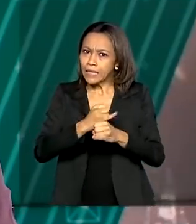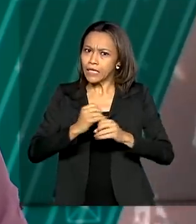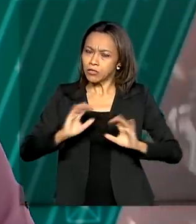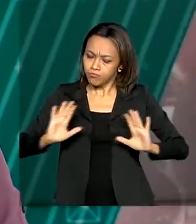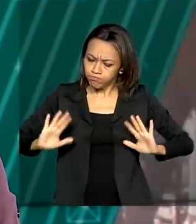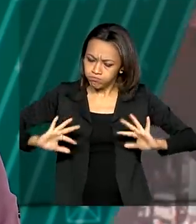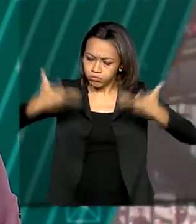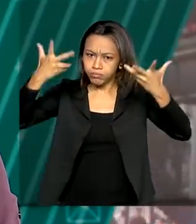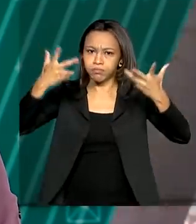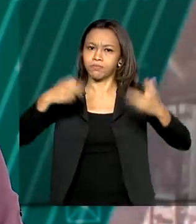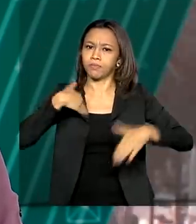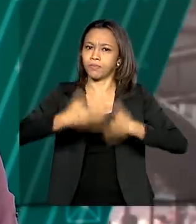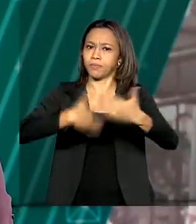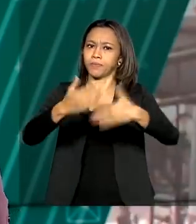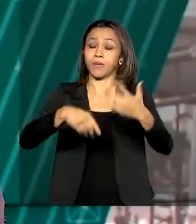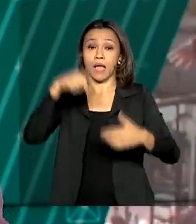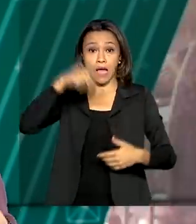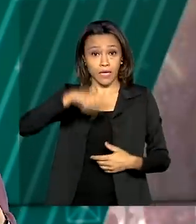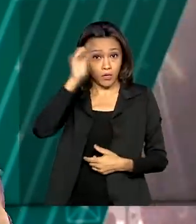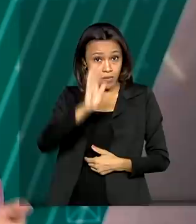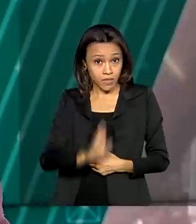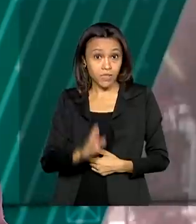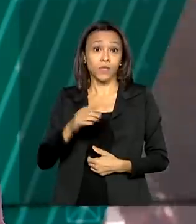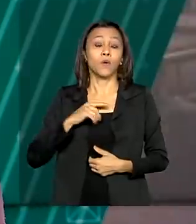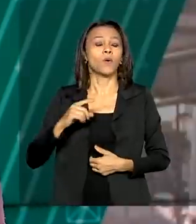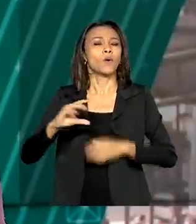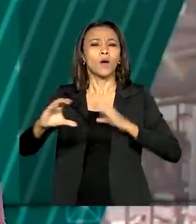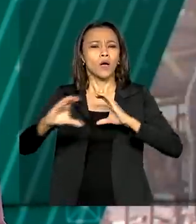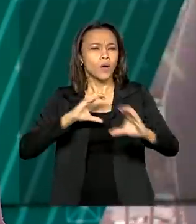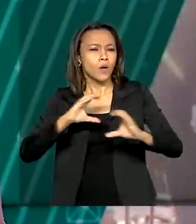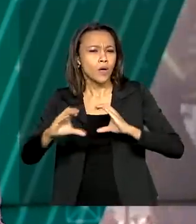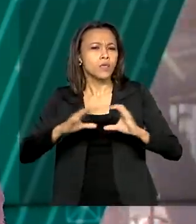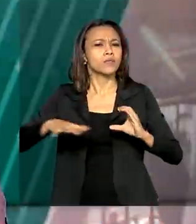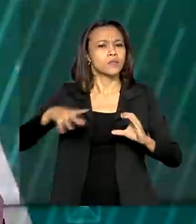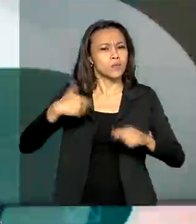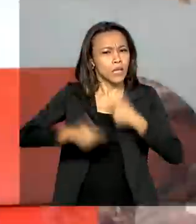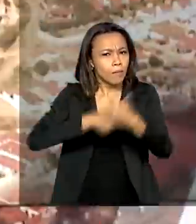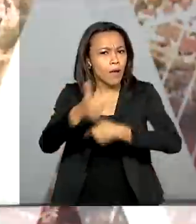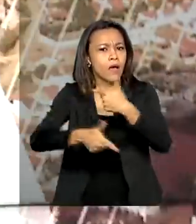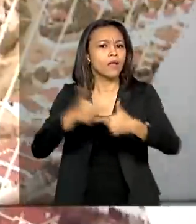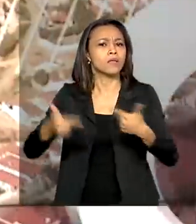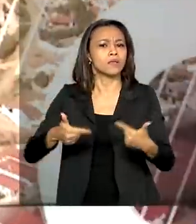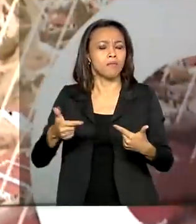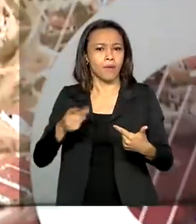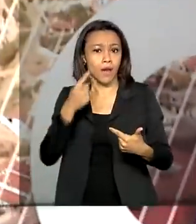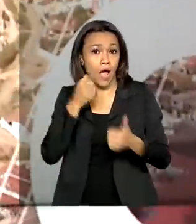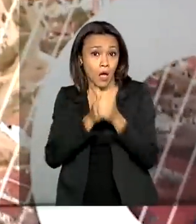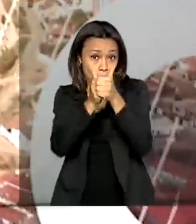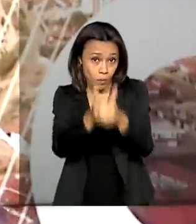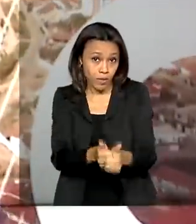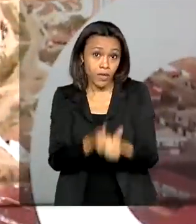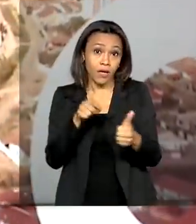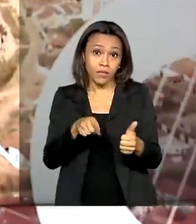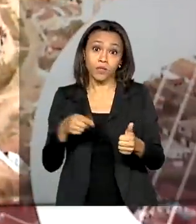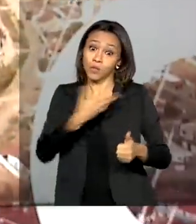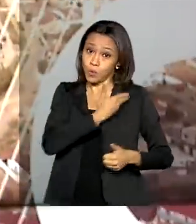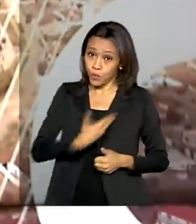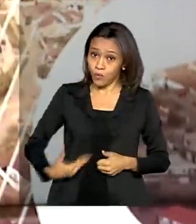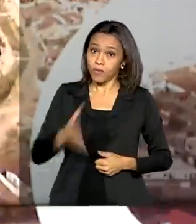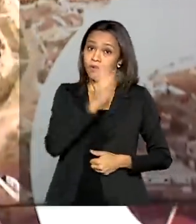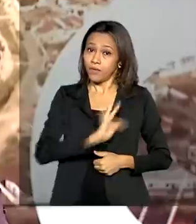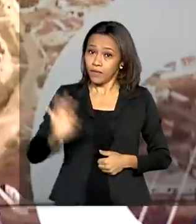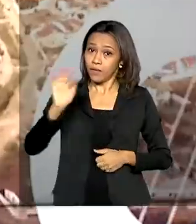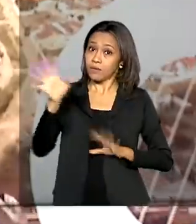setor de telecomunicações trabalha para acompanhar toda essa evolução digital. E o governo federal se prepara